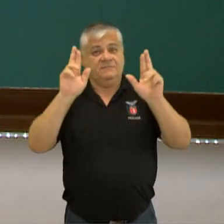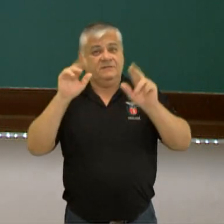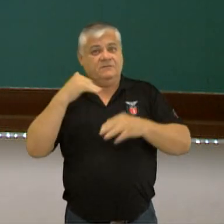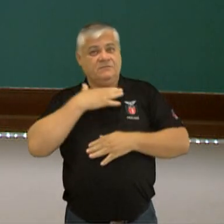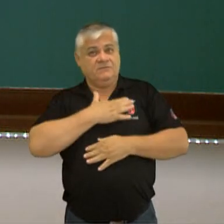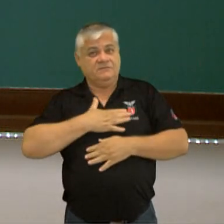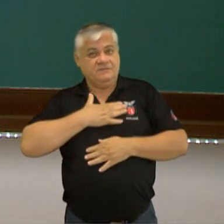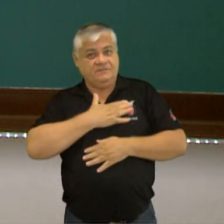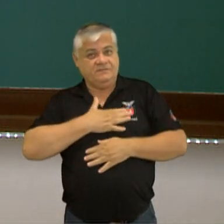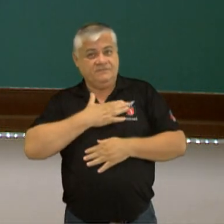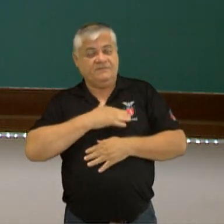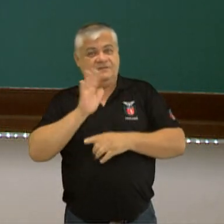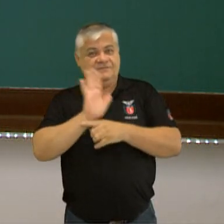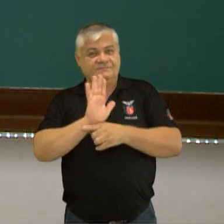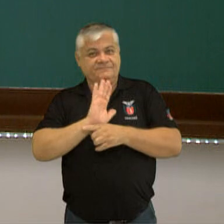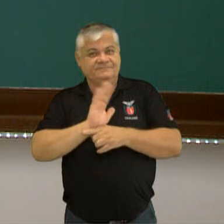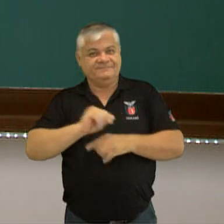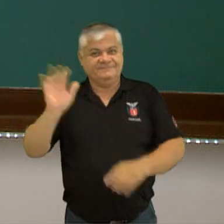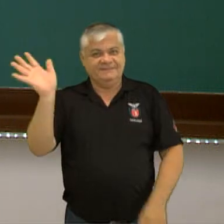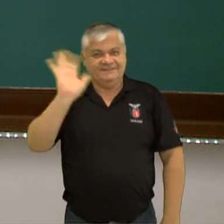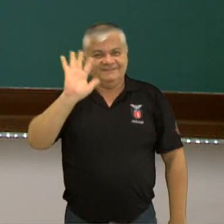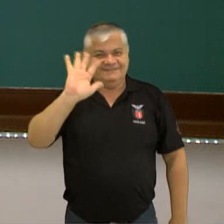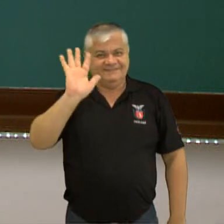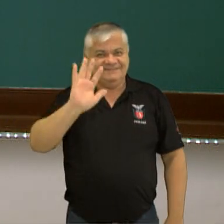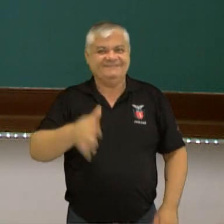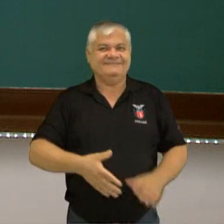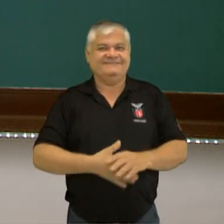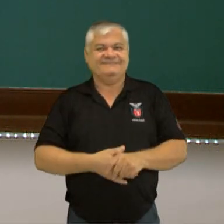vocês tenham gostado deste vídeo e até breve.